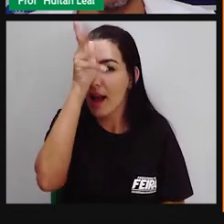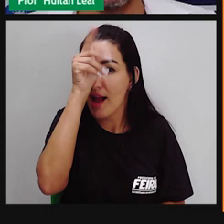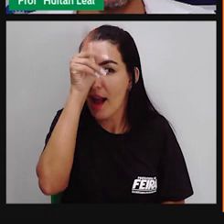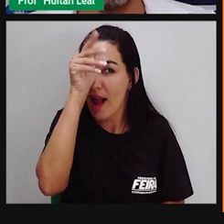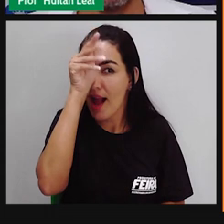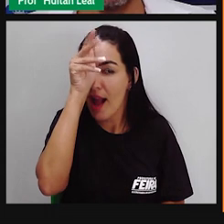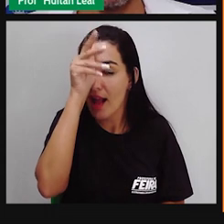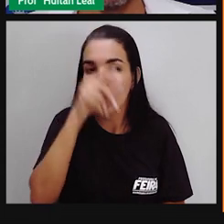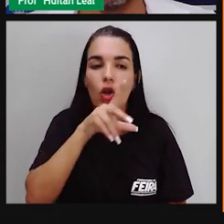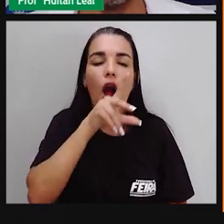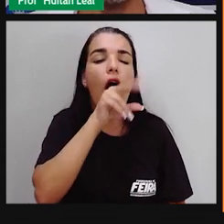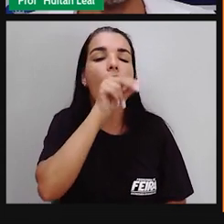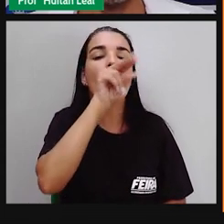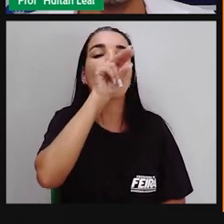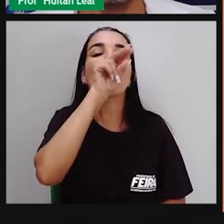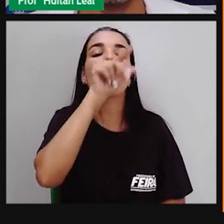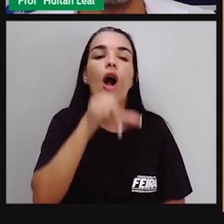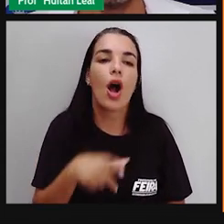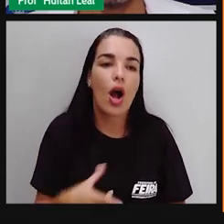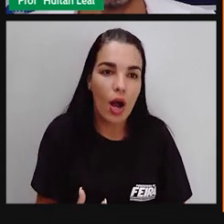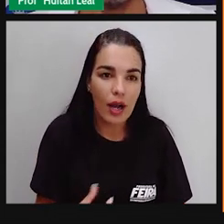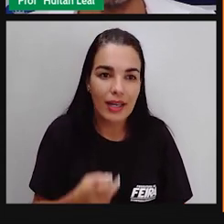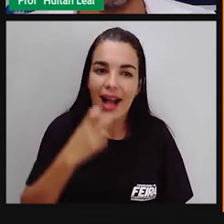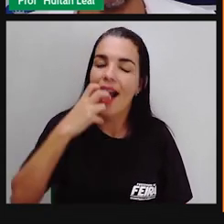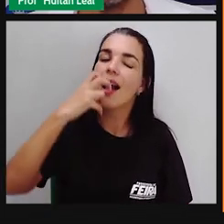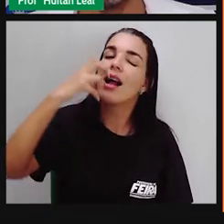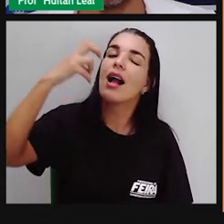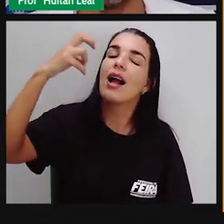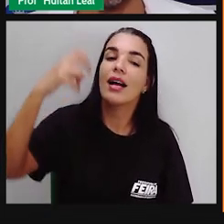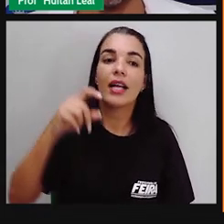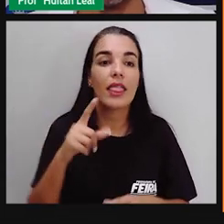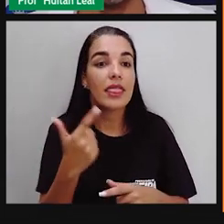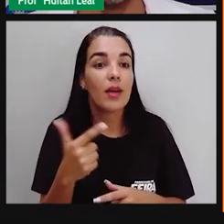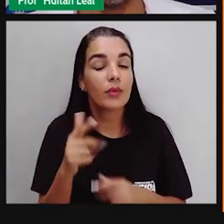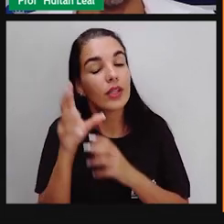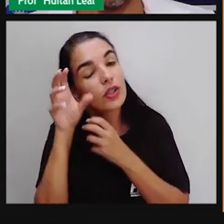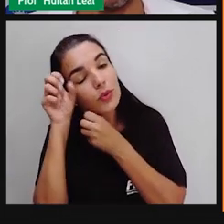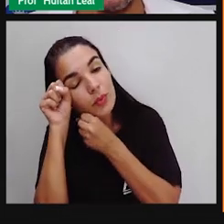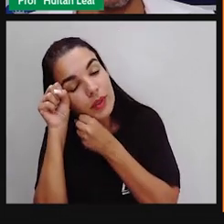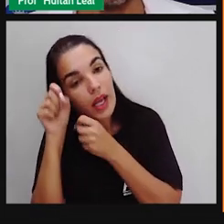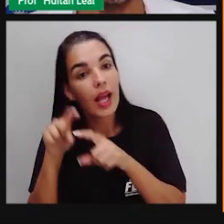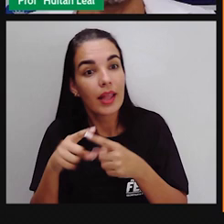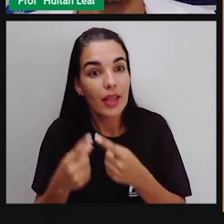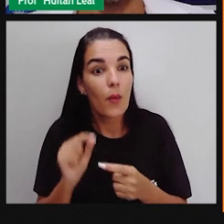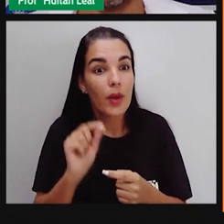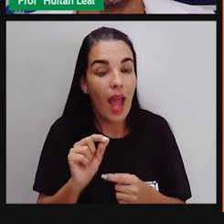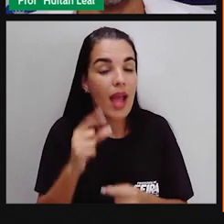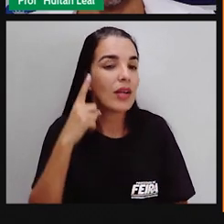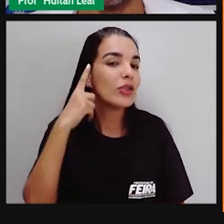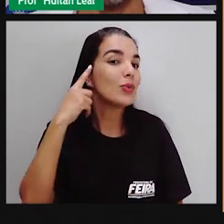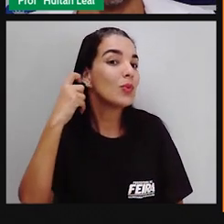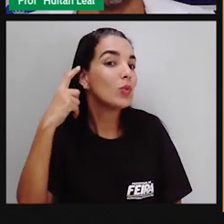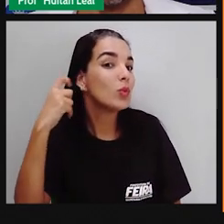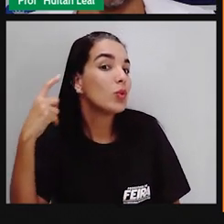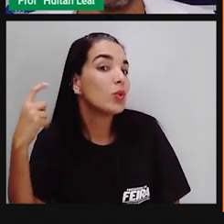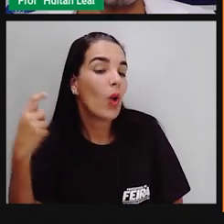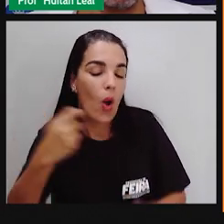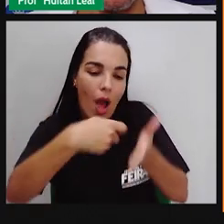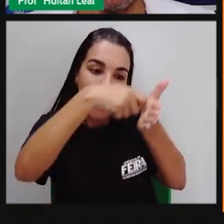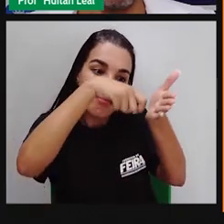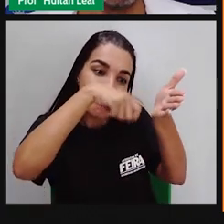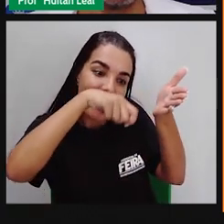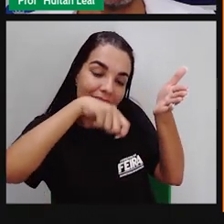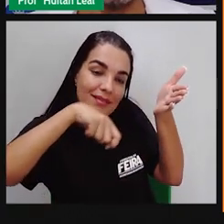galo não me deixa dormir. Então, a onomatopeia tem um nome complicado, mas o que ela representa